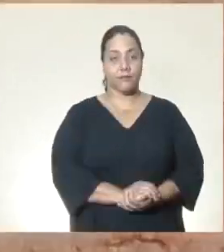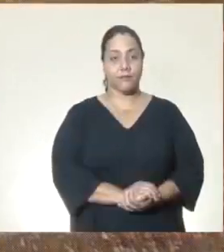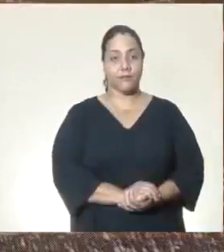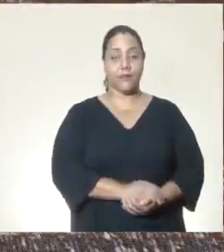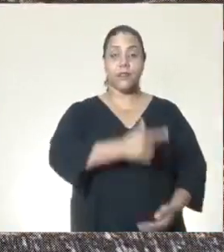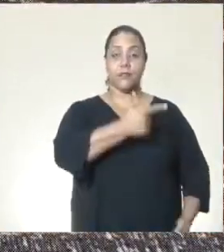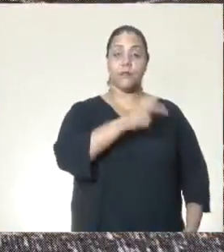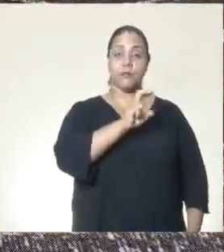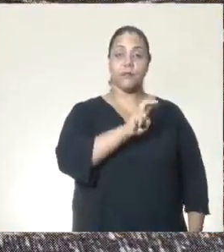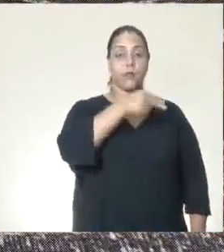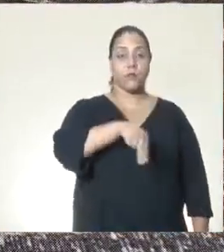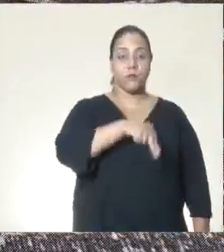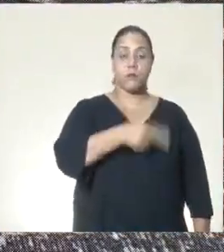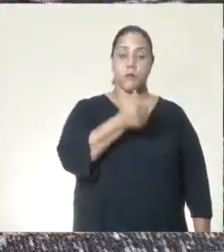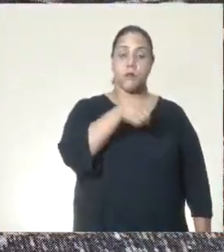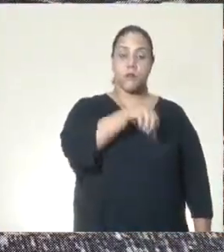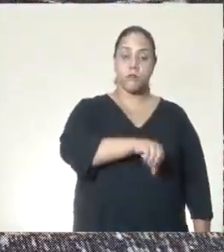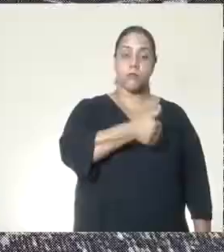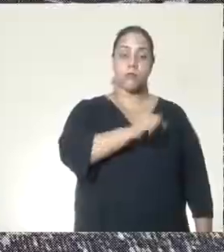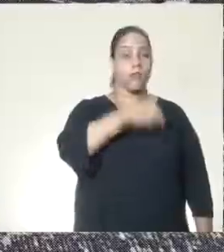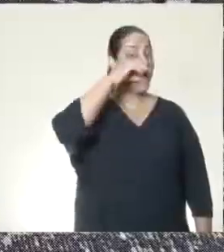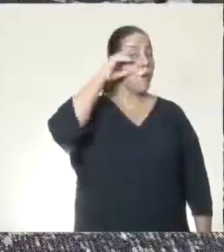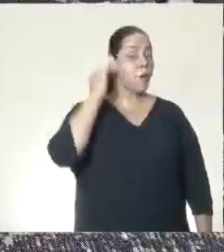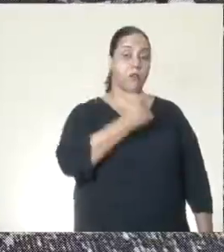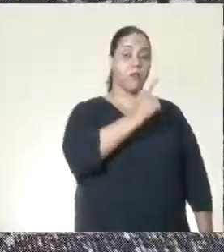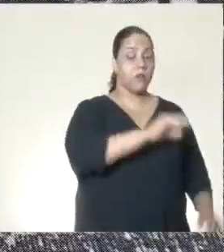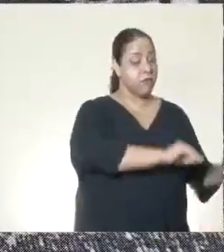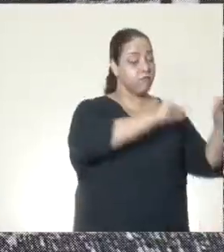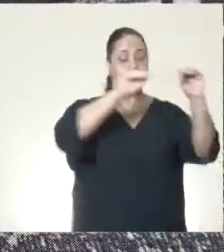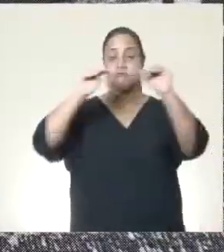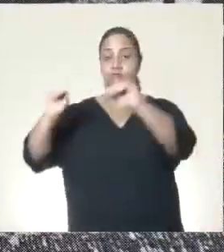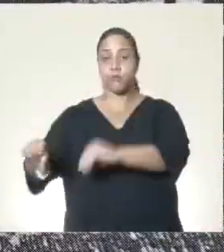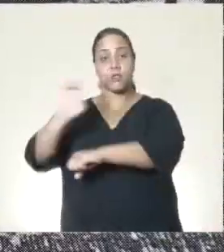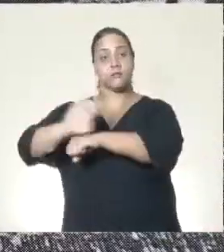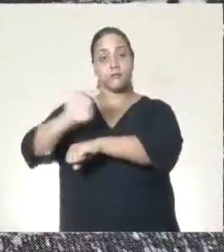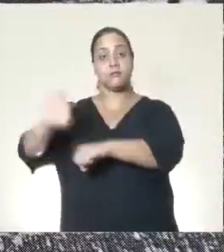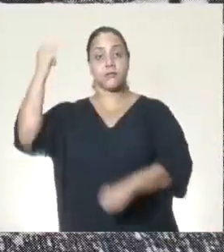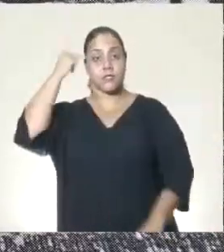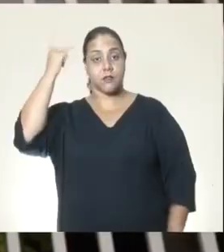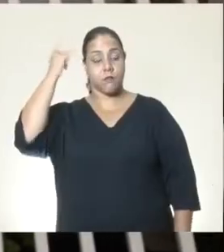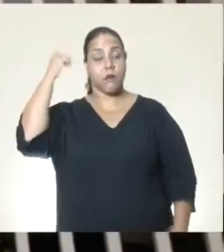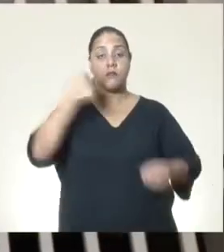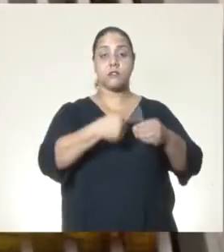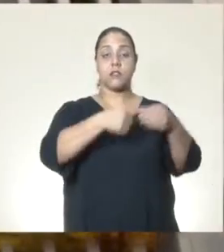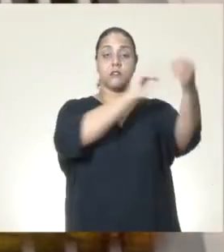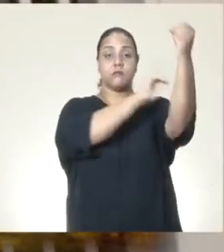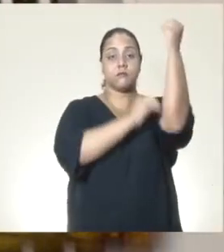Saiu de Goiás em 25 de novembro de 1911, indo morar no estado de São Paulo.